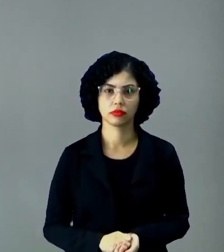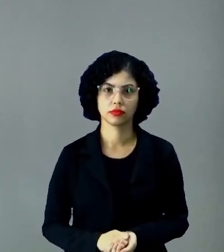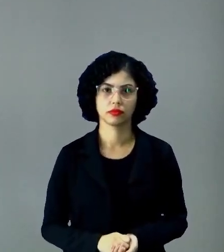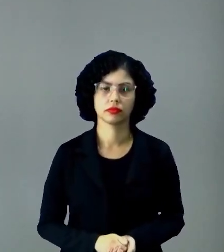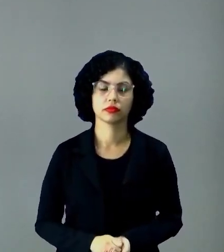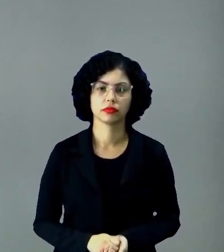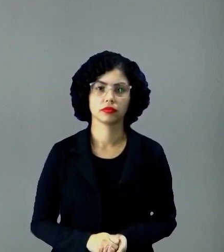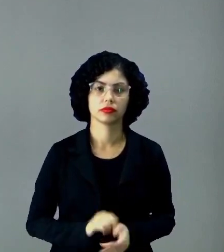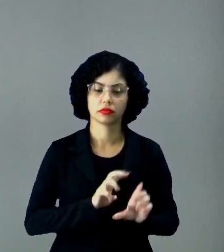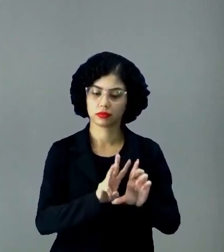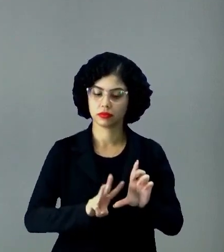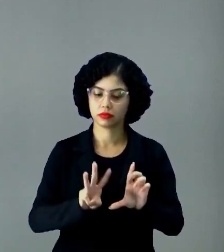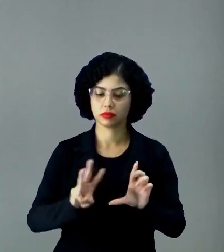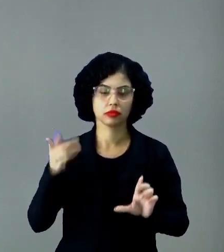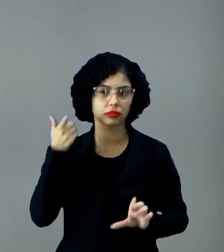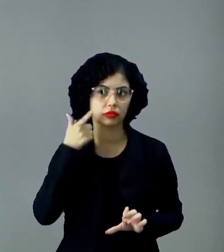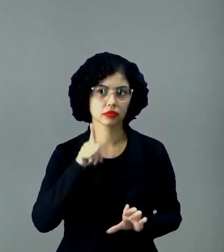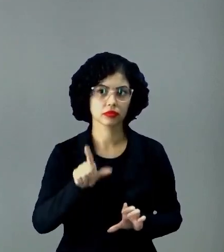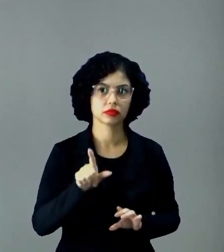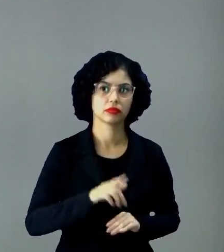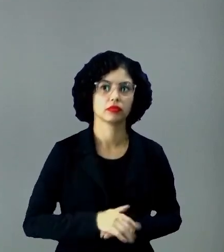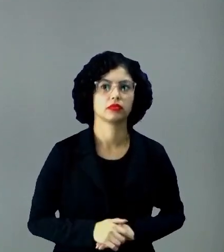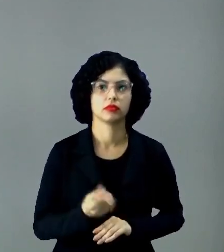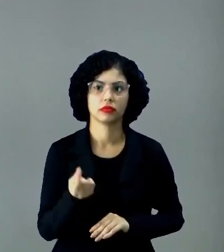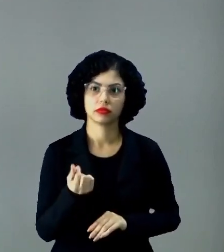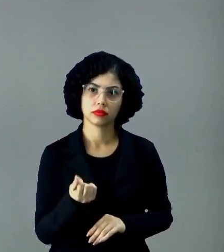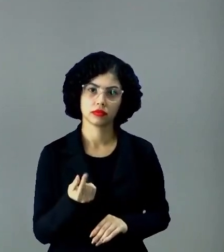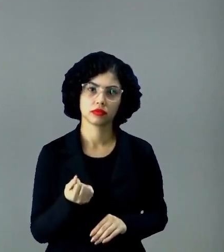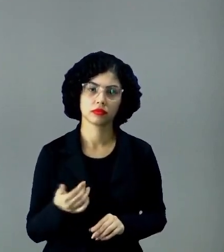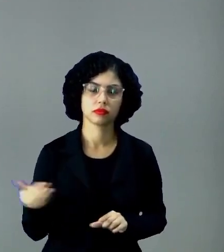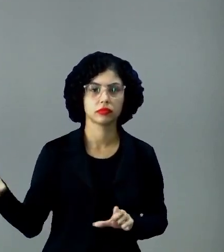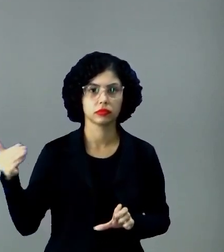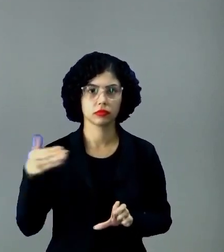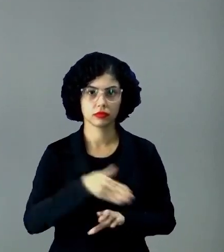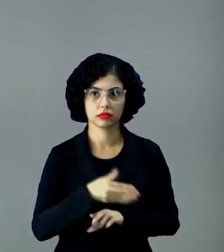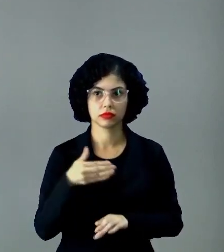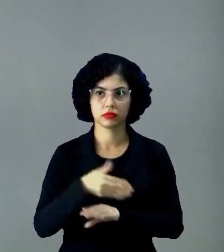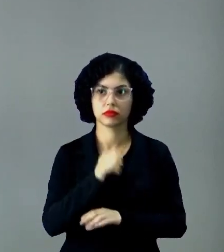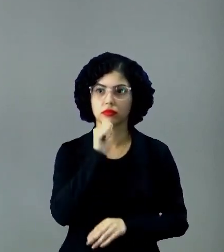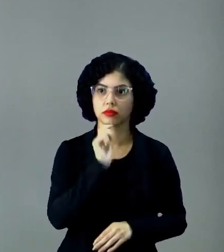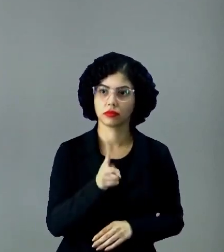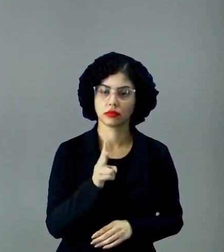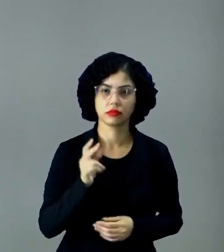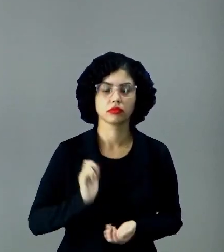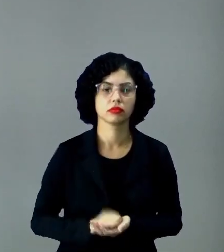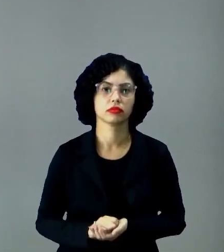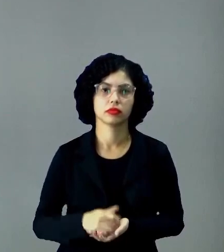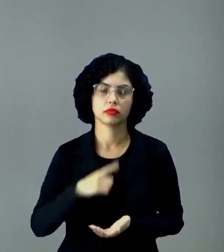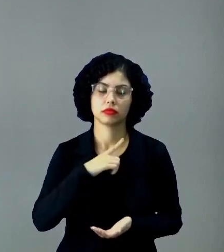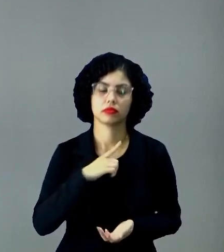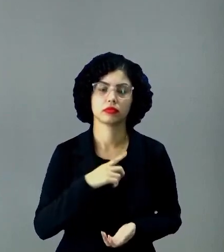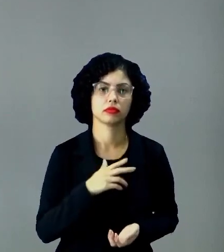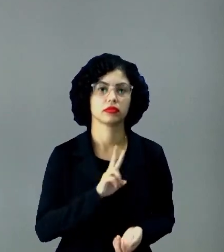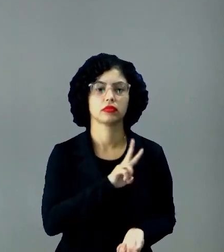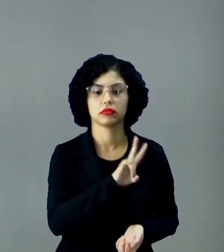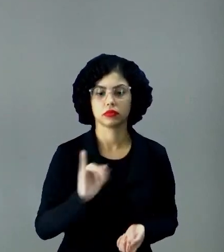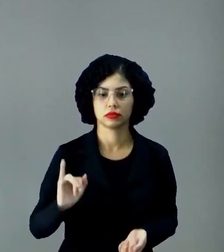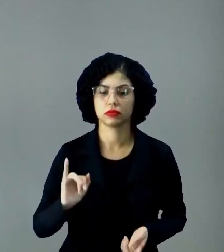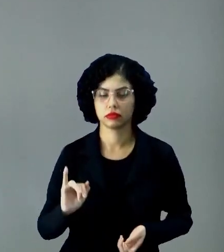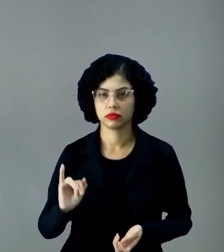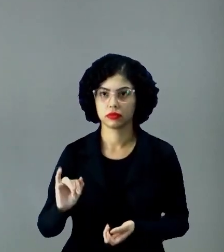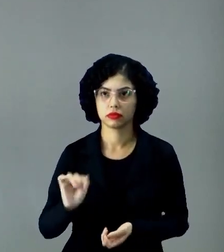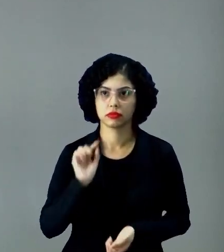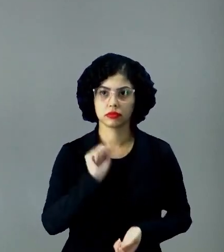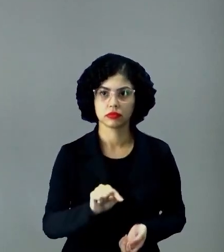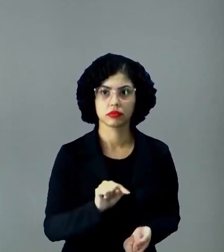sites, eles ganham dinheiro por acesso. Então, o título, ele é tendencioso, ele te leva